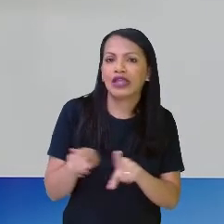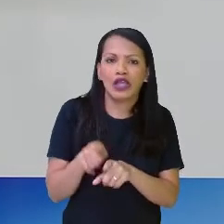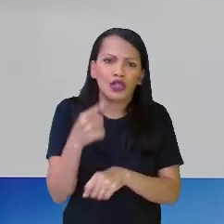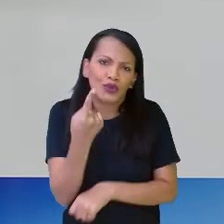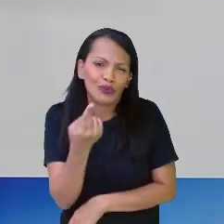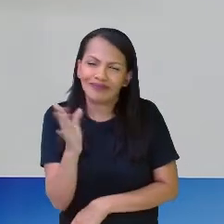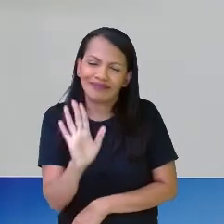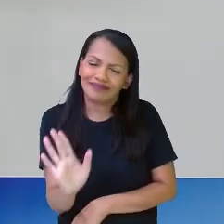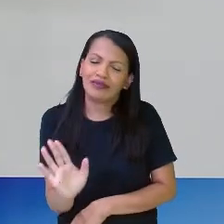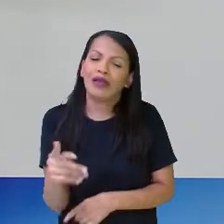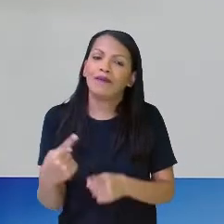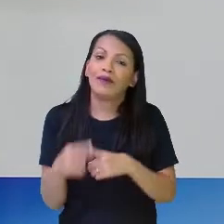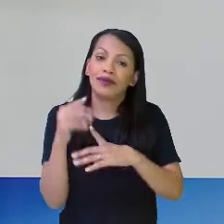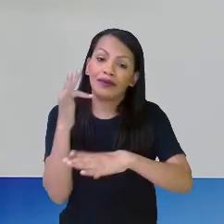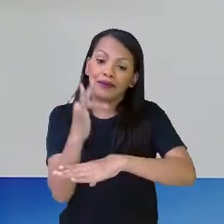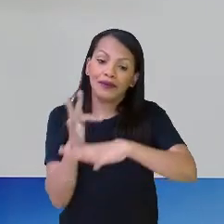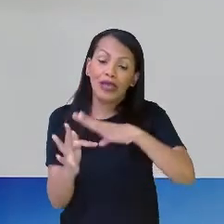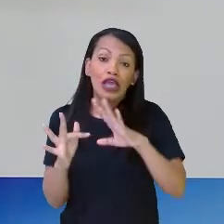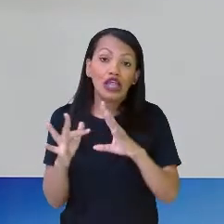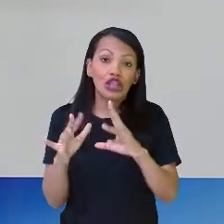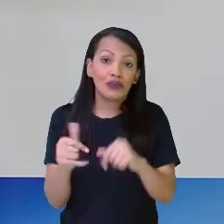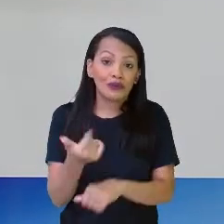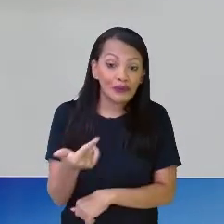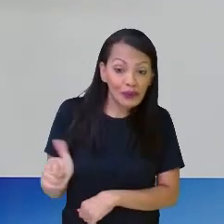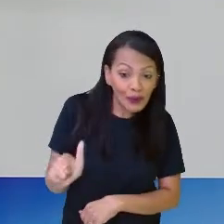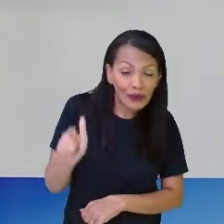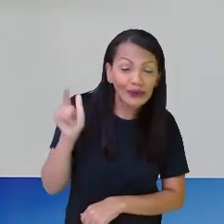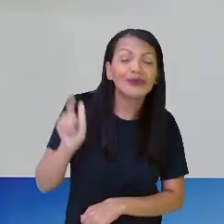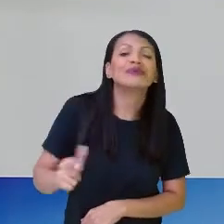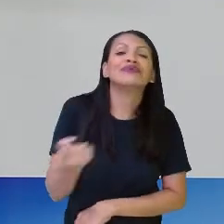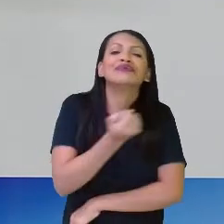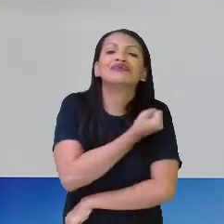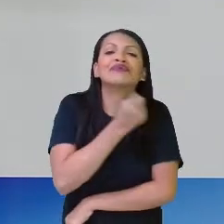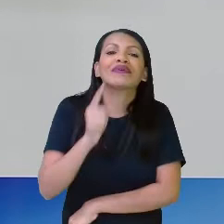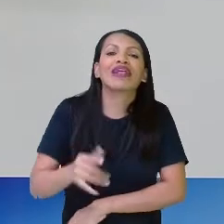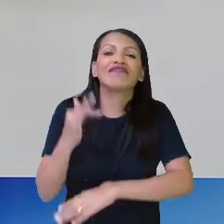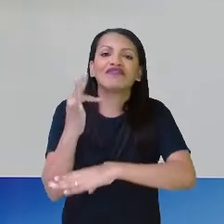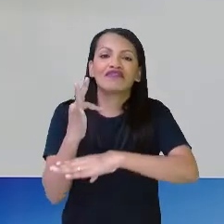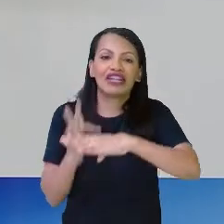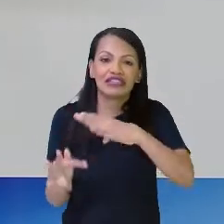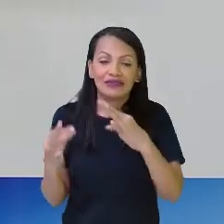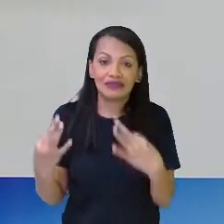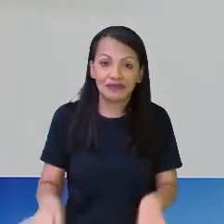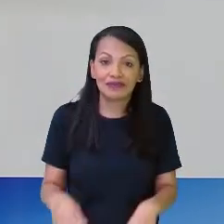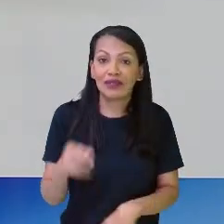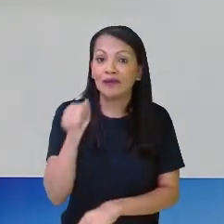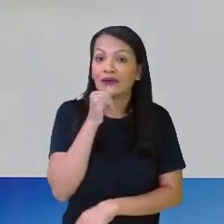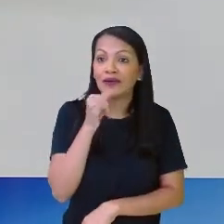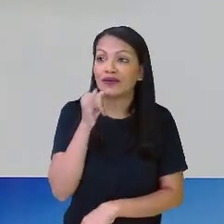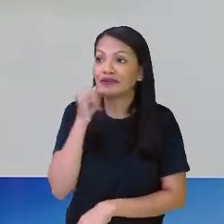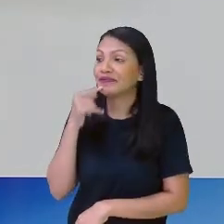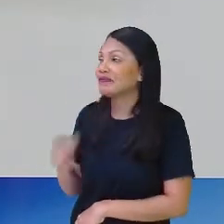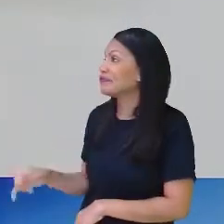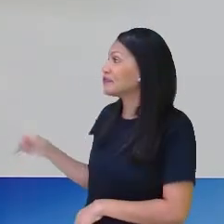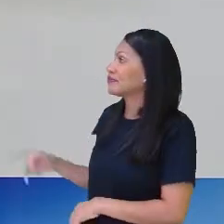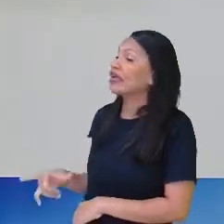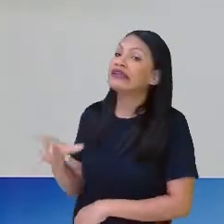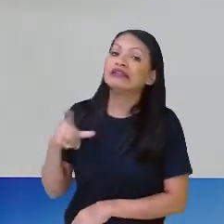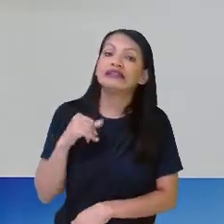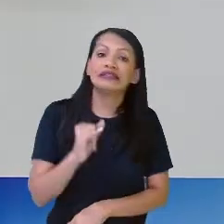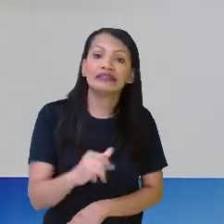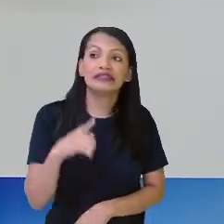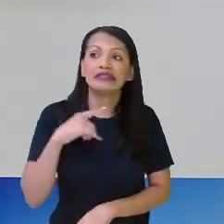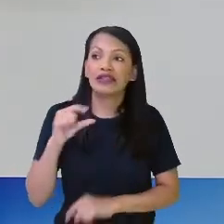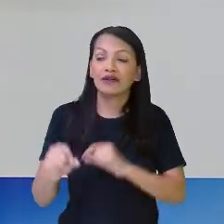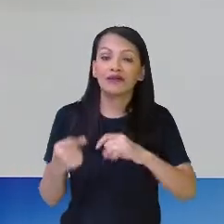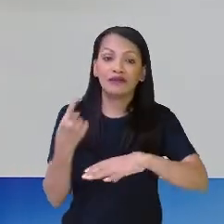números estão em forma de fração, que a gente chama de número fracionário. Por exemplo, se eu tenho ali, ó, um meio,